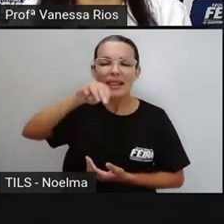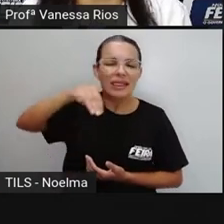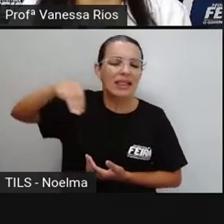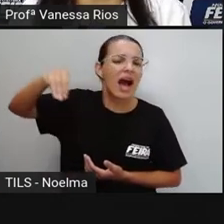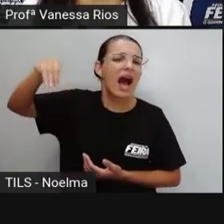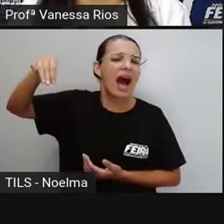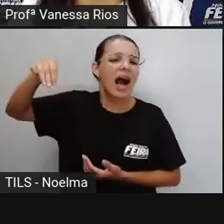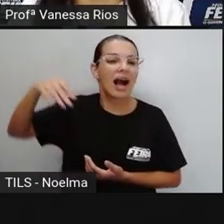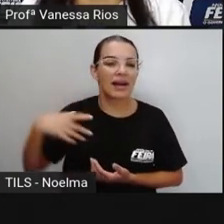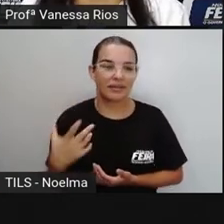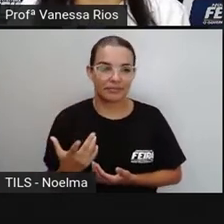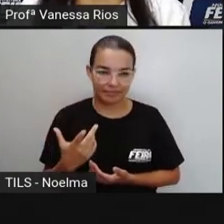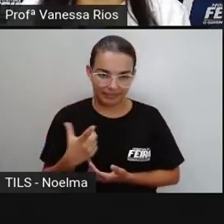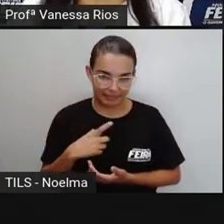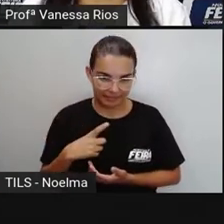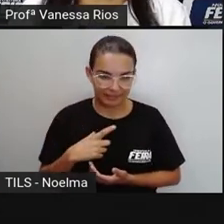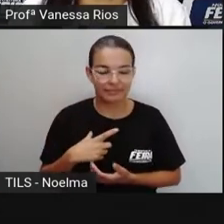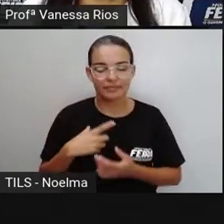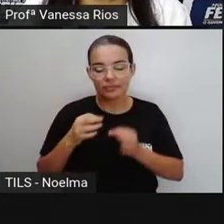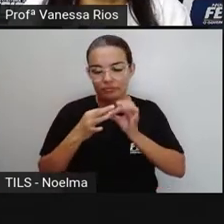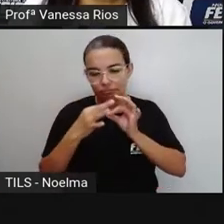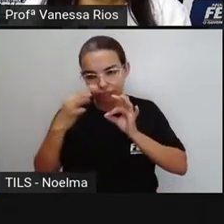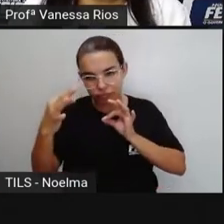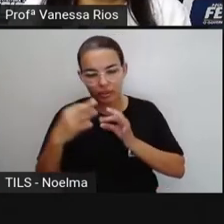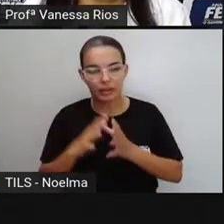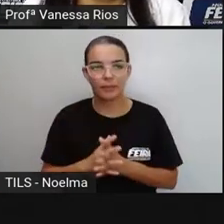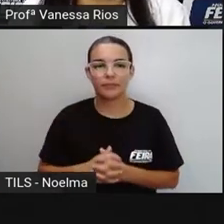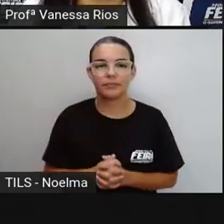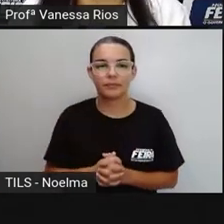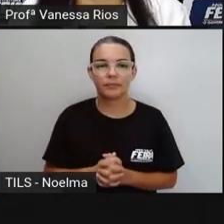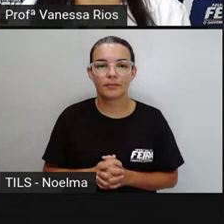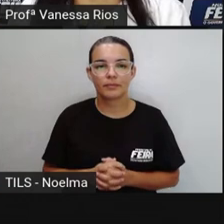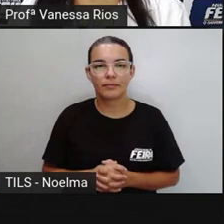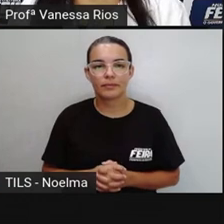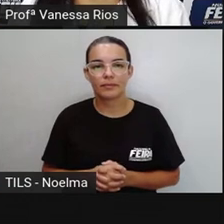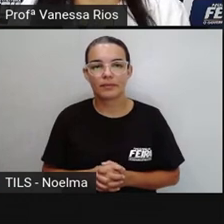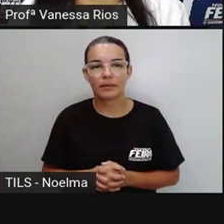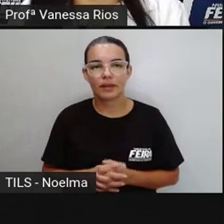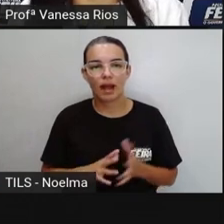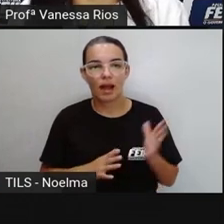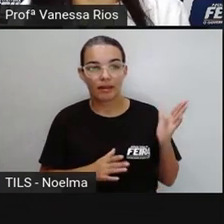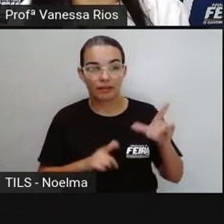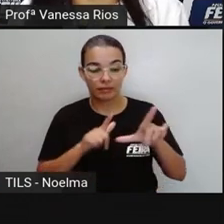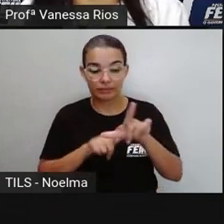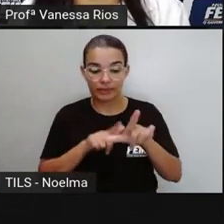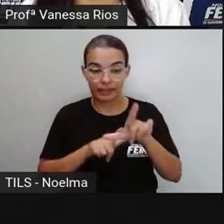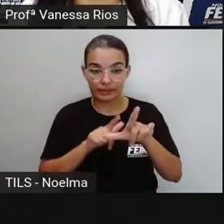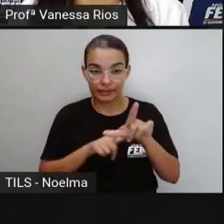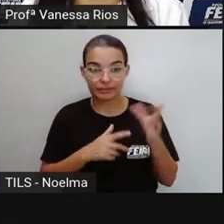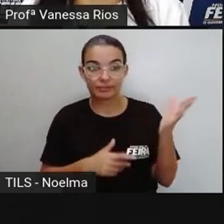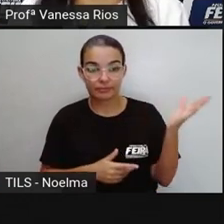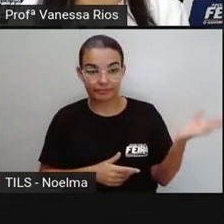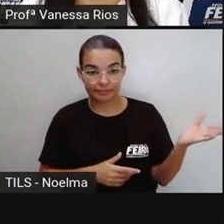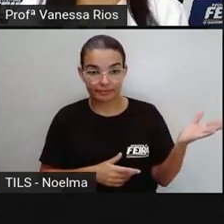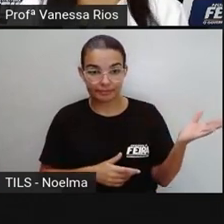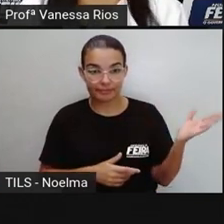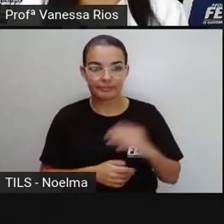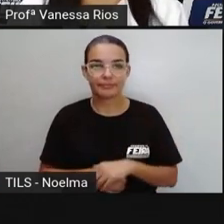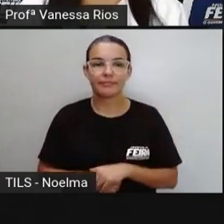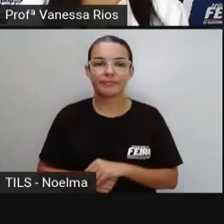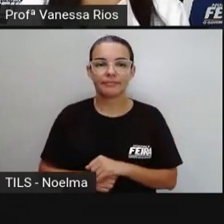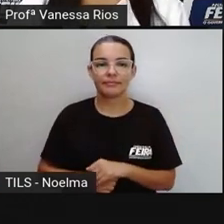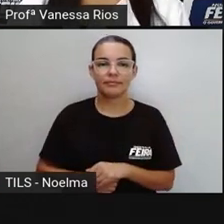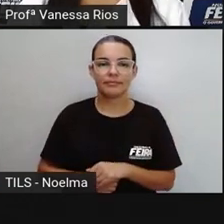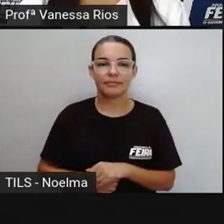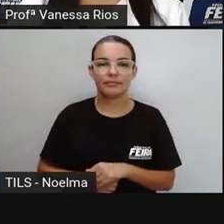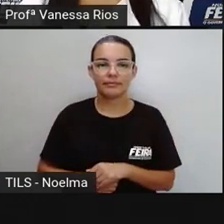E olhem só, lâmpada se escreve dessa forma, né? Utilizando essas letras que a Pró colocou aí abaixo da imagem.